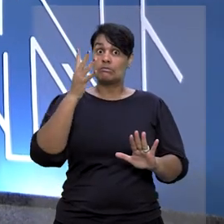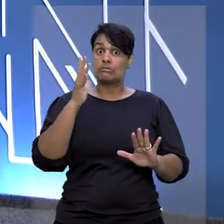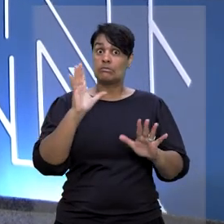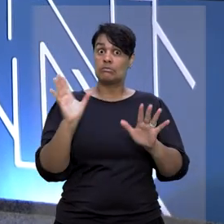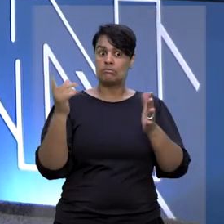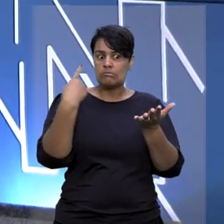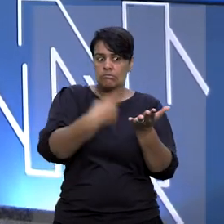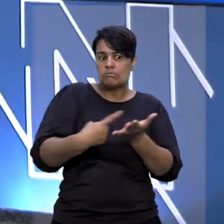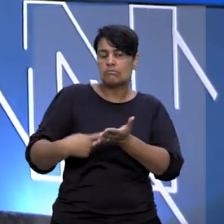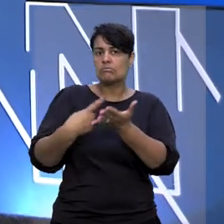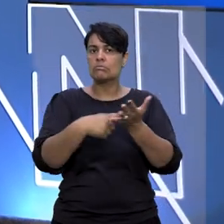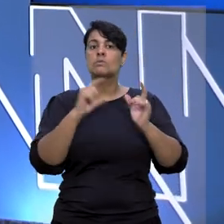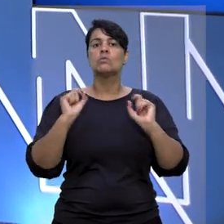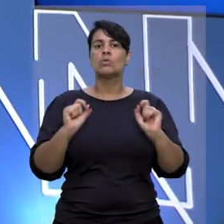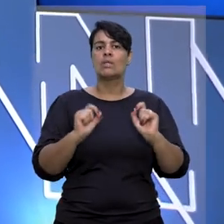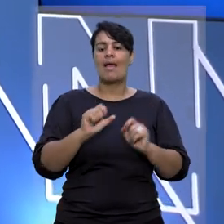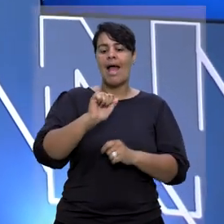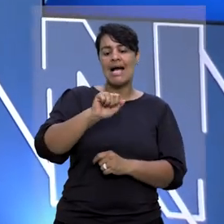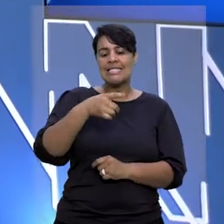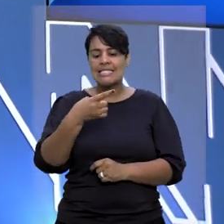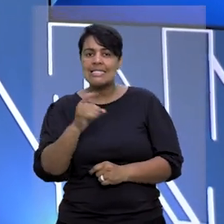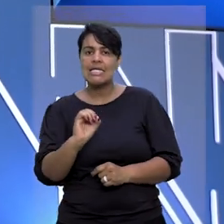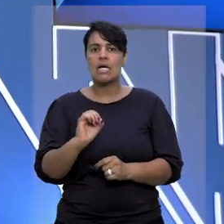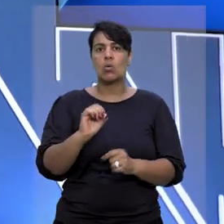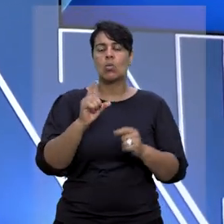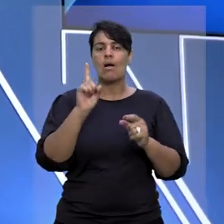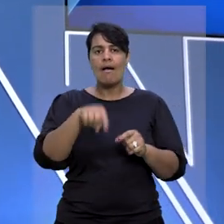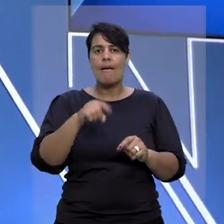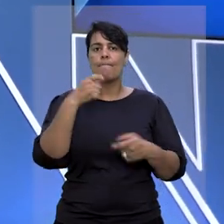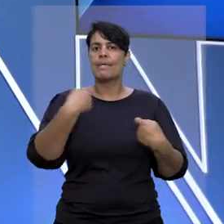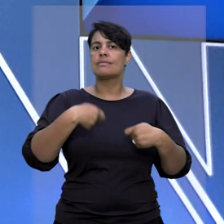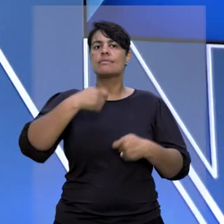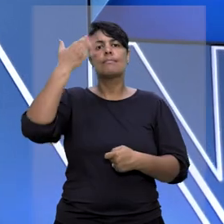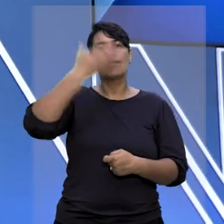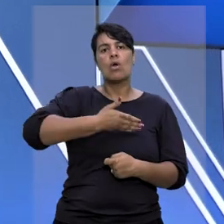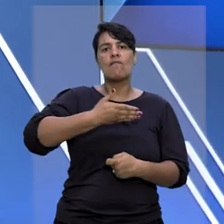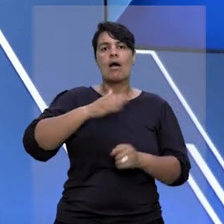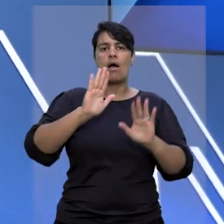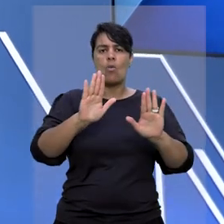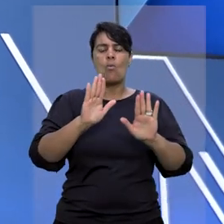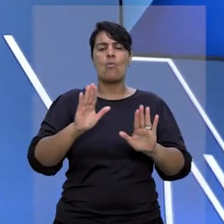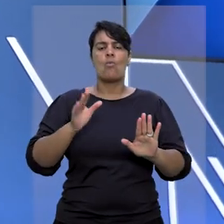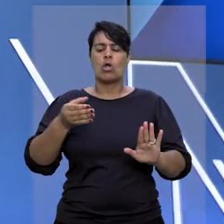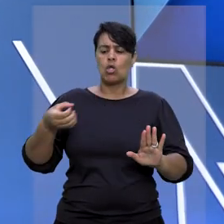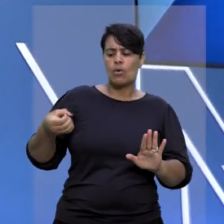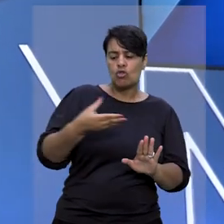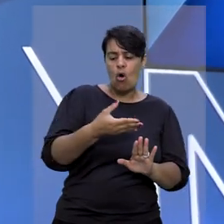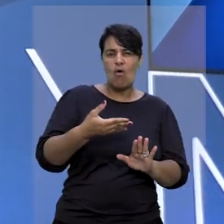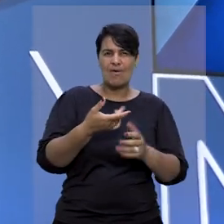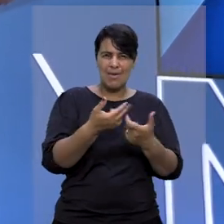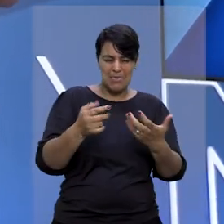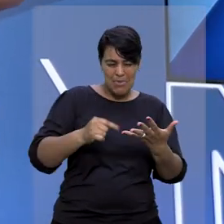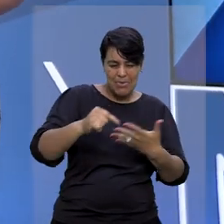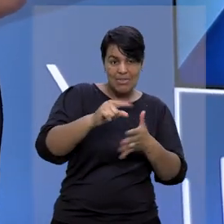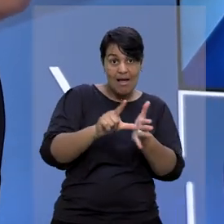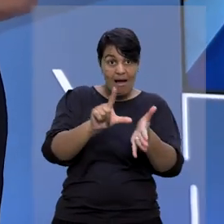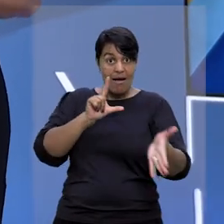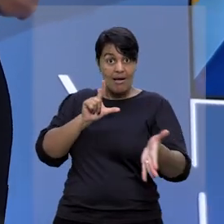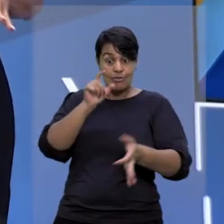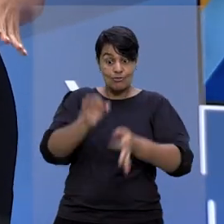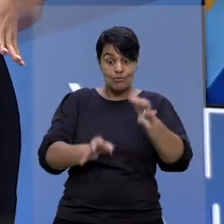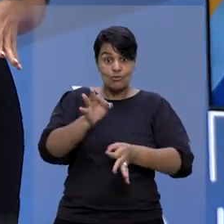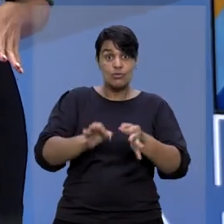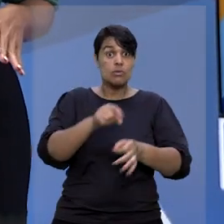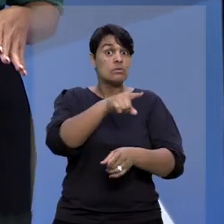entendimentos firmados é o de que a ação recisória deve comprovar que nova prova anterior ao julgamento